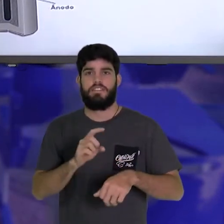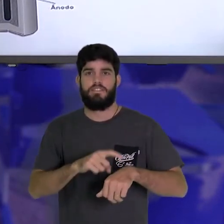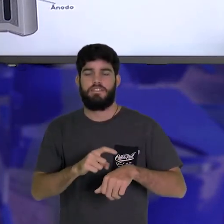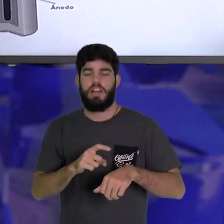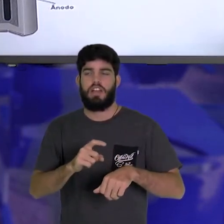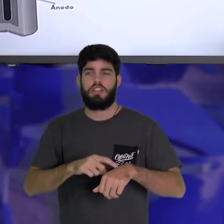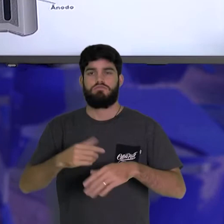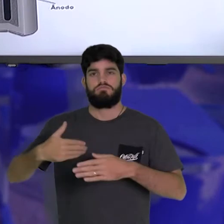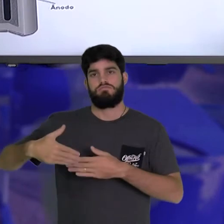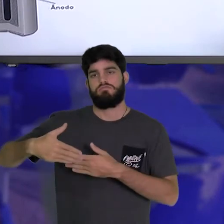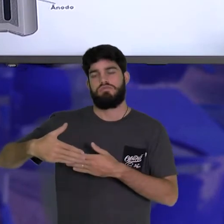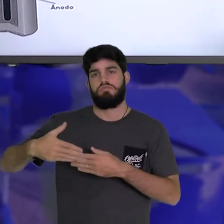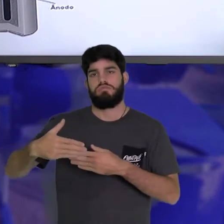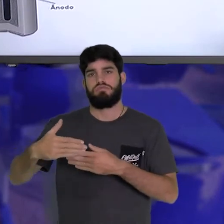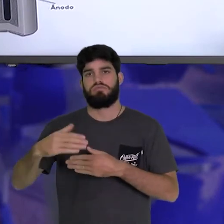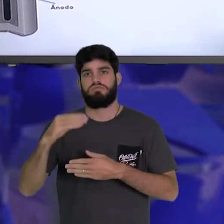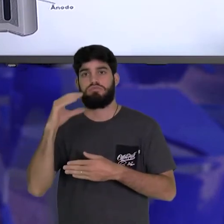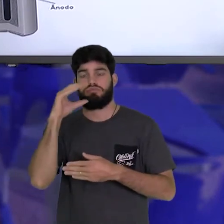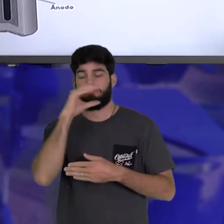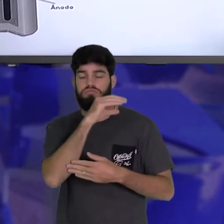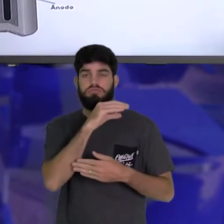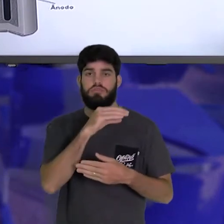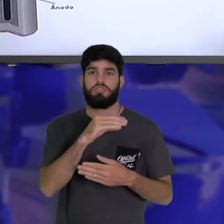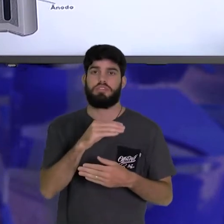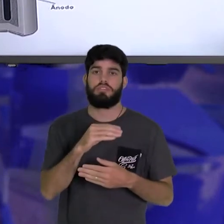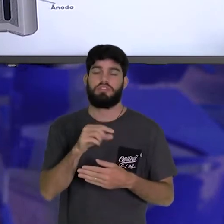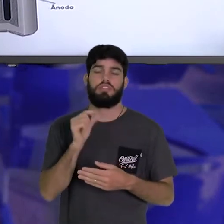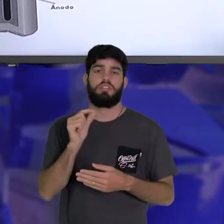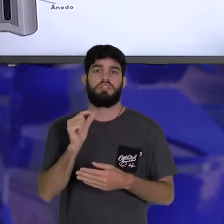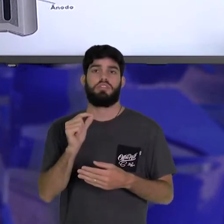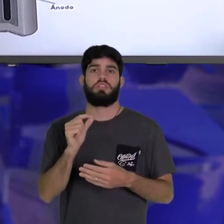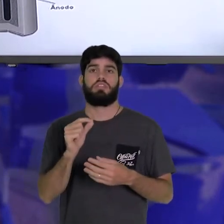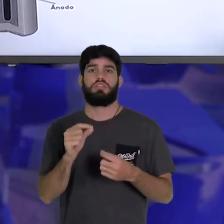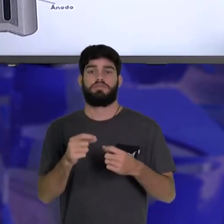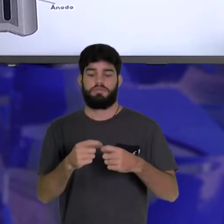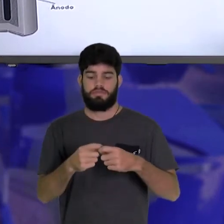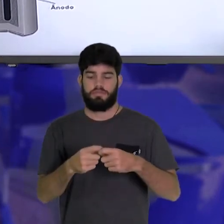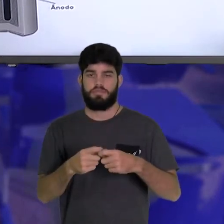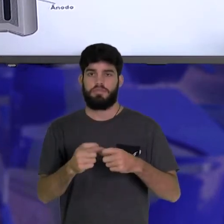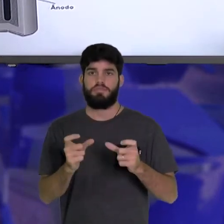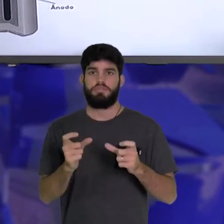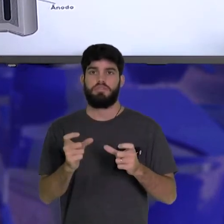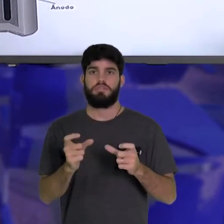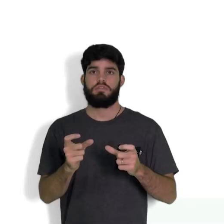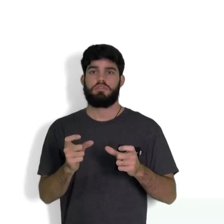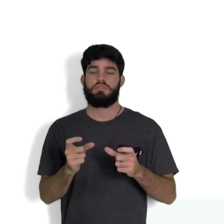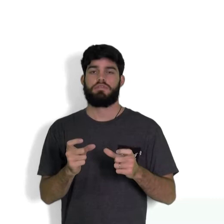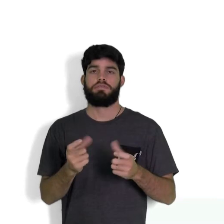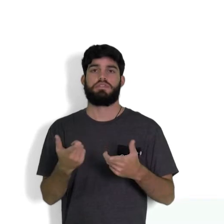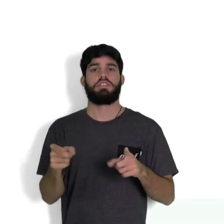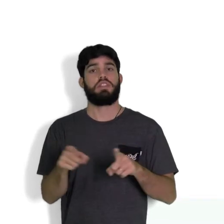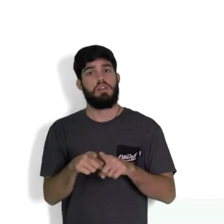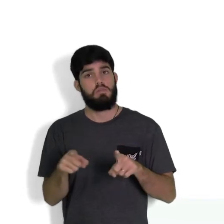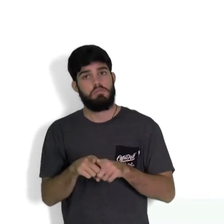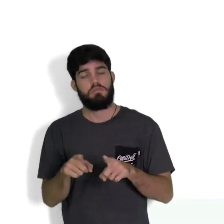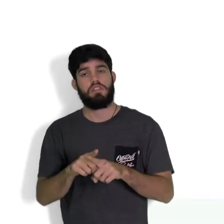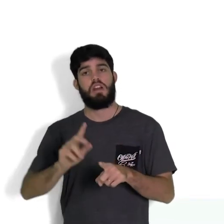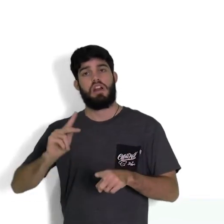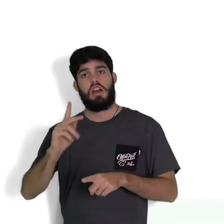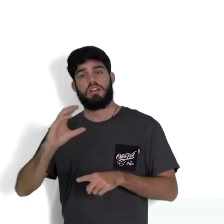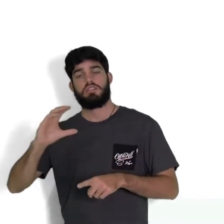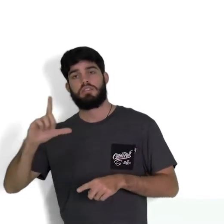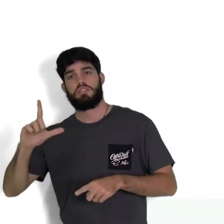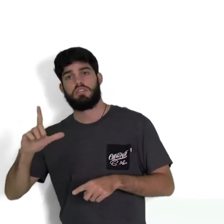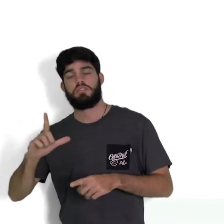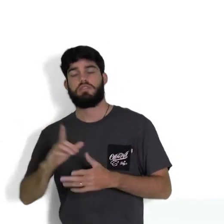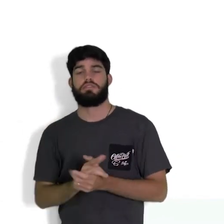vai funcionando, e o cloreto de amônio, ele se transforma em amônia, que é um gás, e ácido clorídico. Então, a